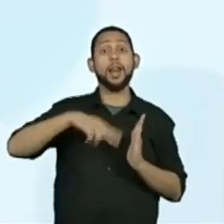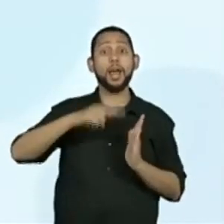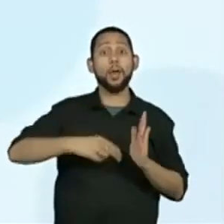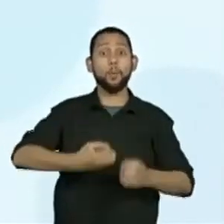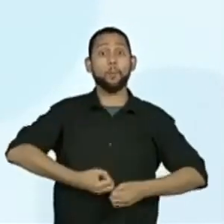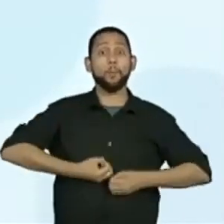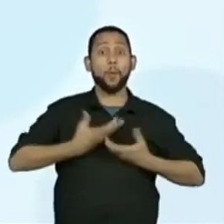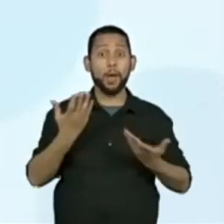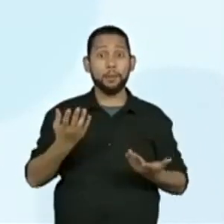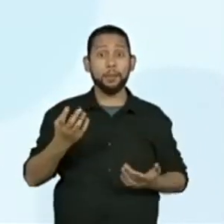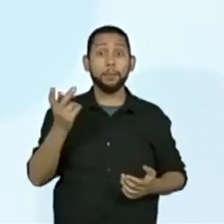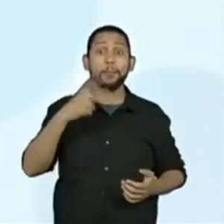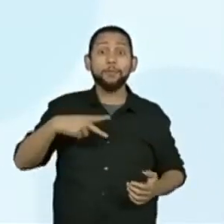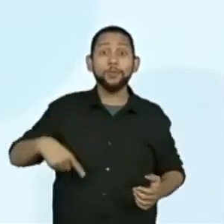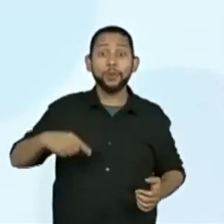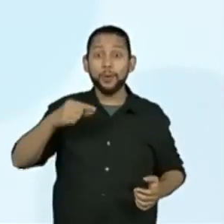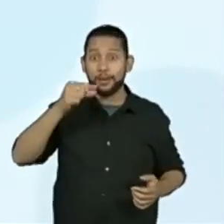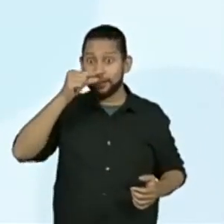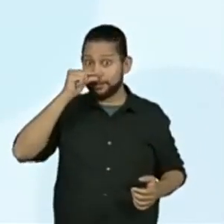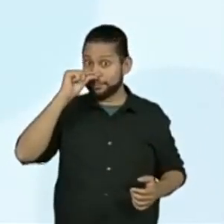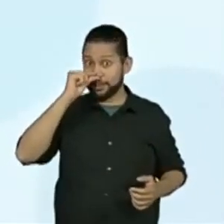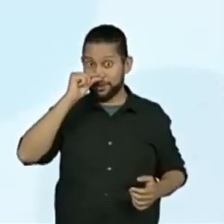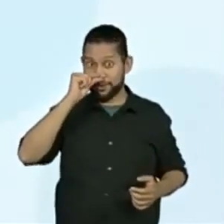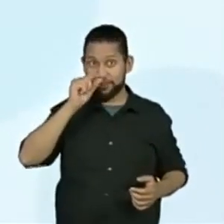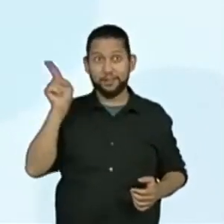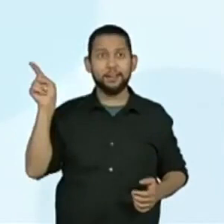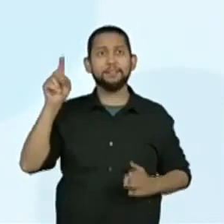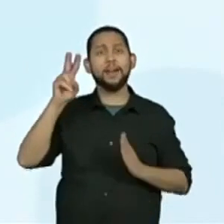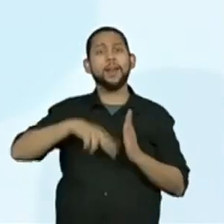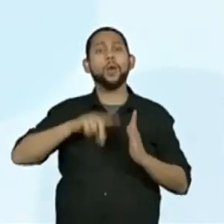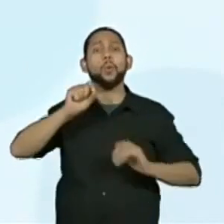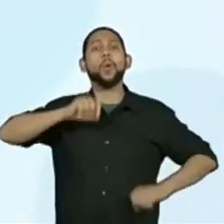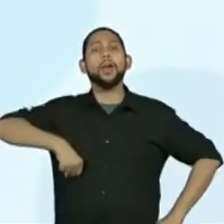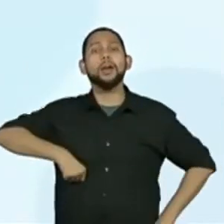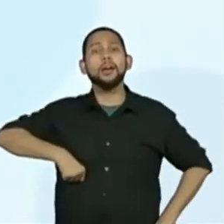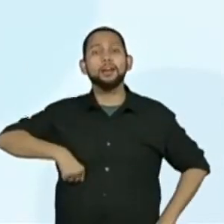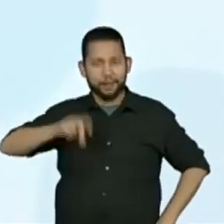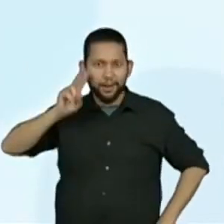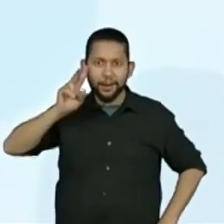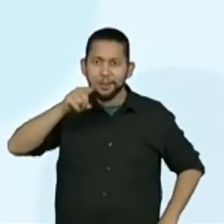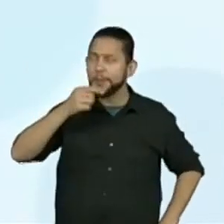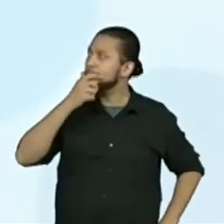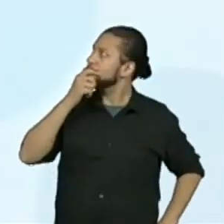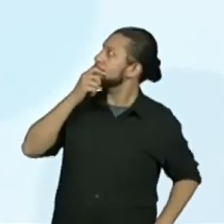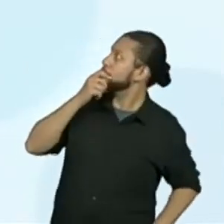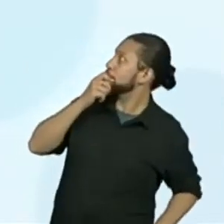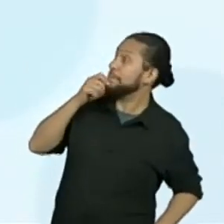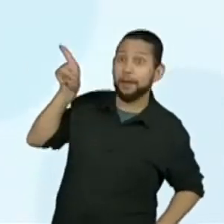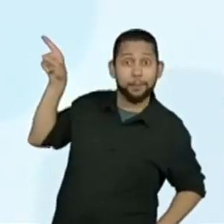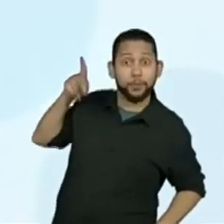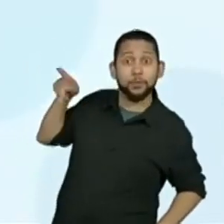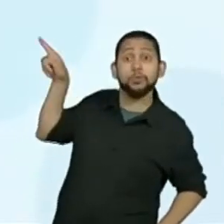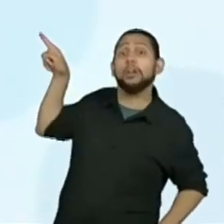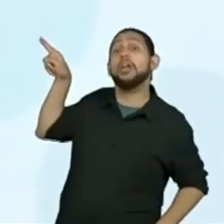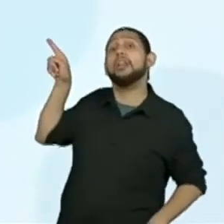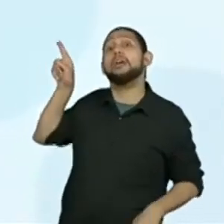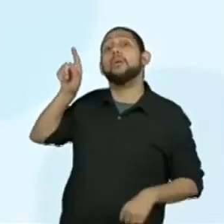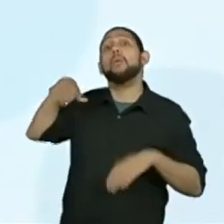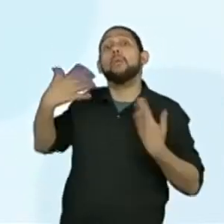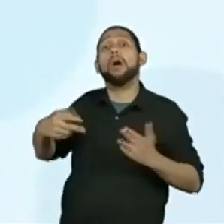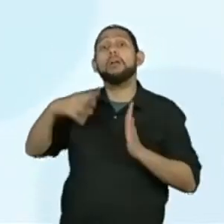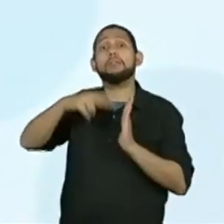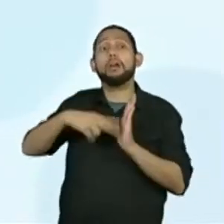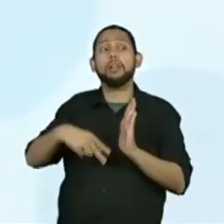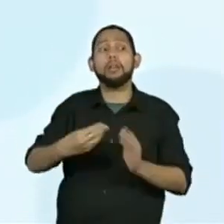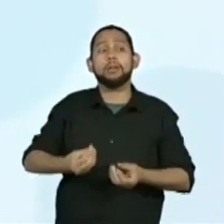professora Ana Paula, o que será que ela lerá? Alguém tem ideia? Ó, tá naquela seleção. E